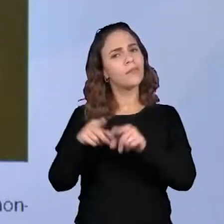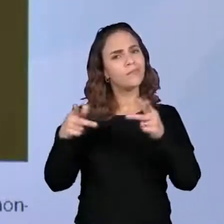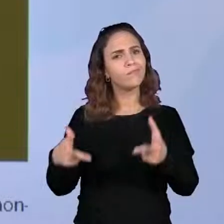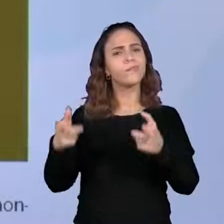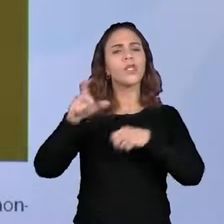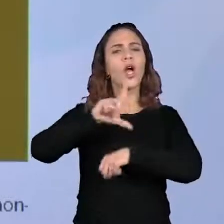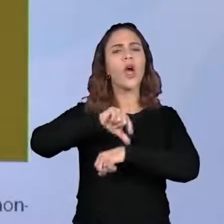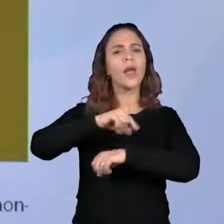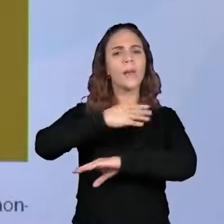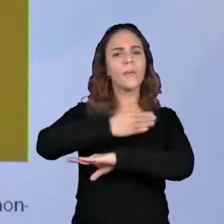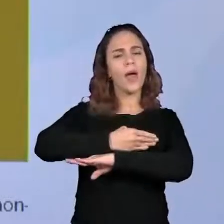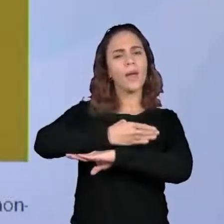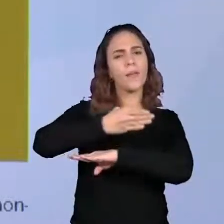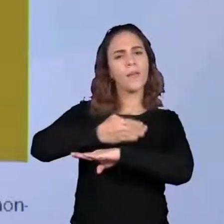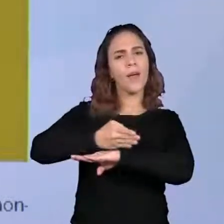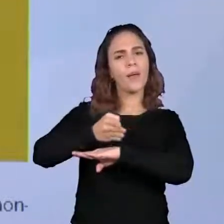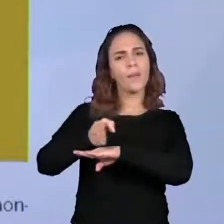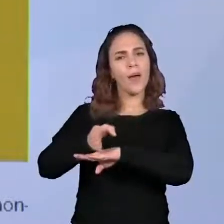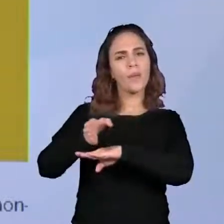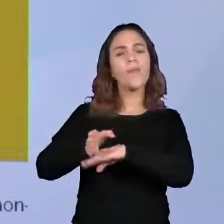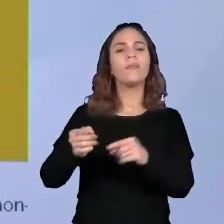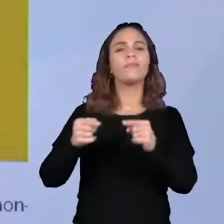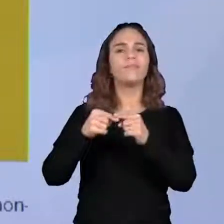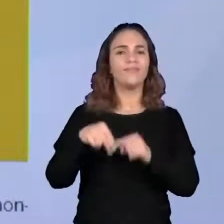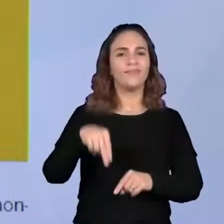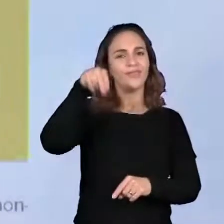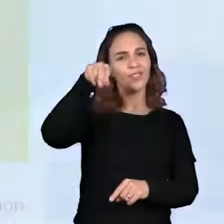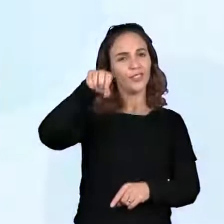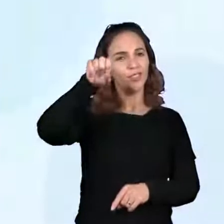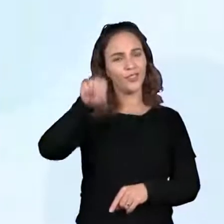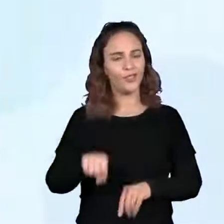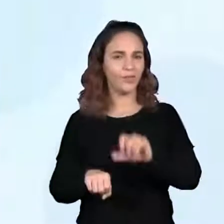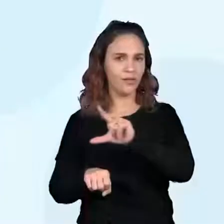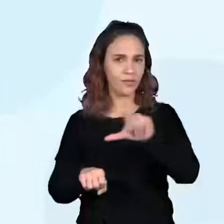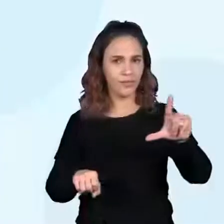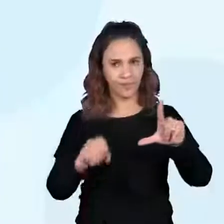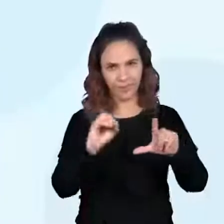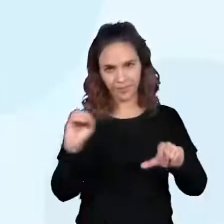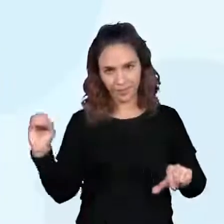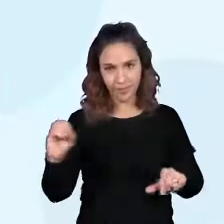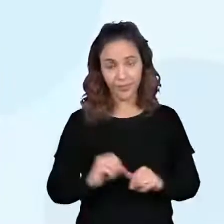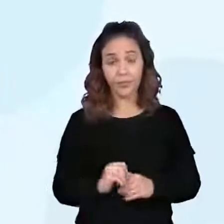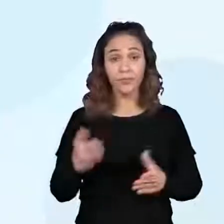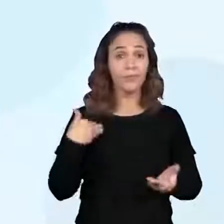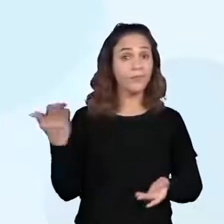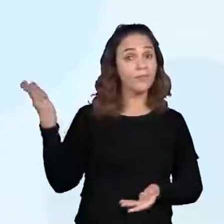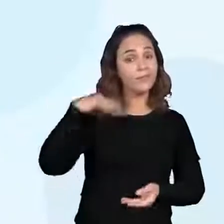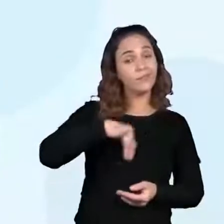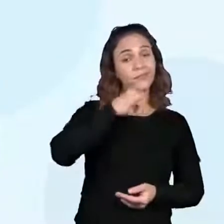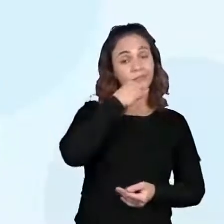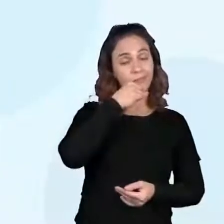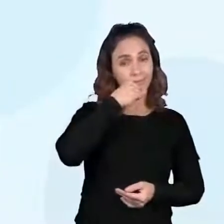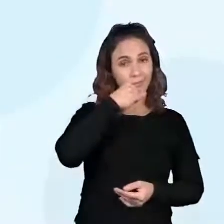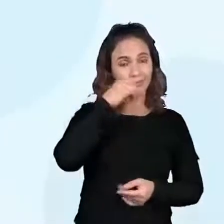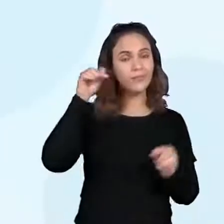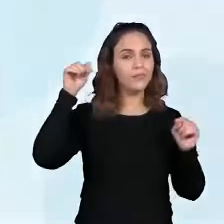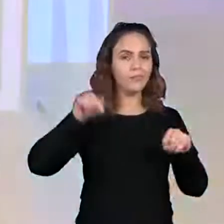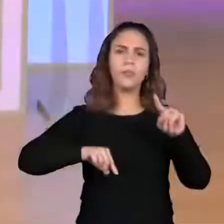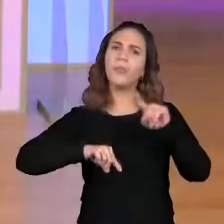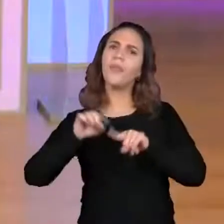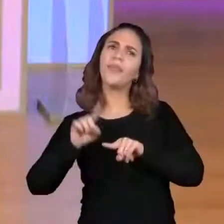horários e também os pontos cardeais. Eu trouxe aqui, ó, um exemplo de um guinomon construído com